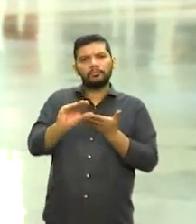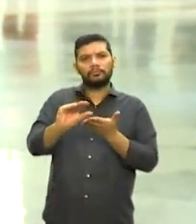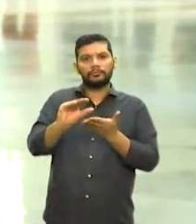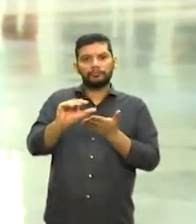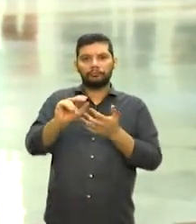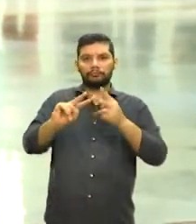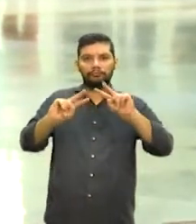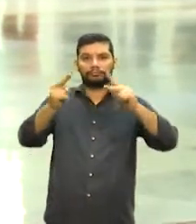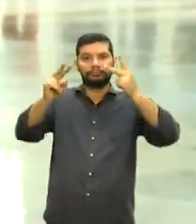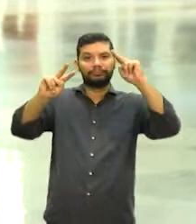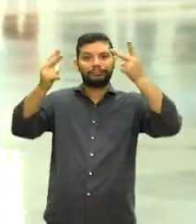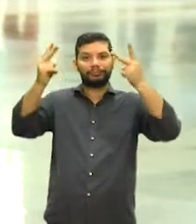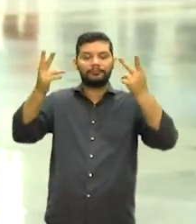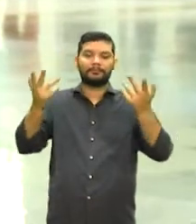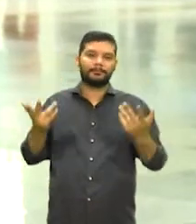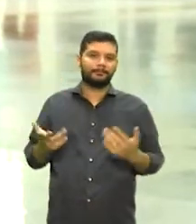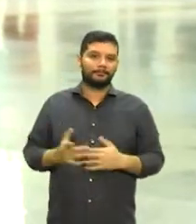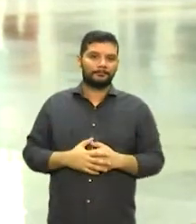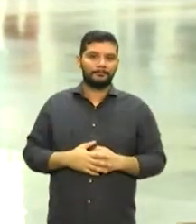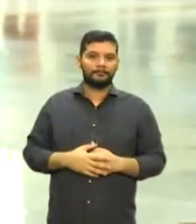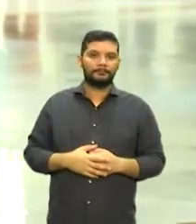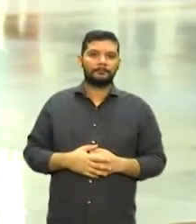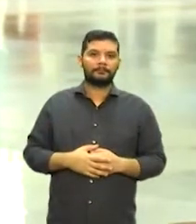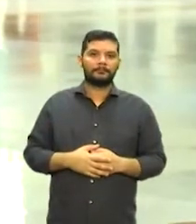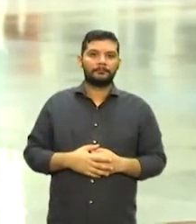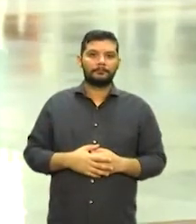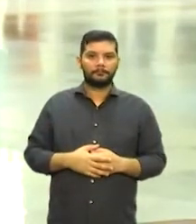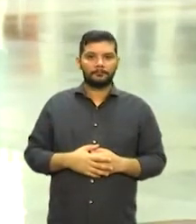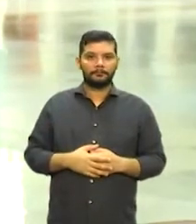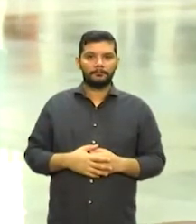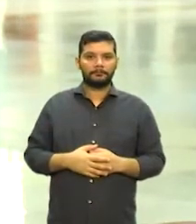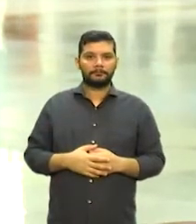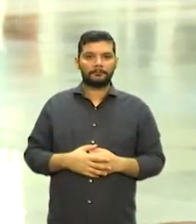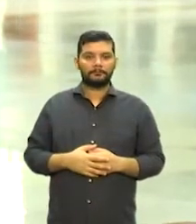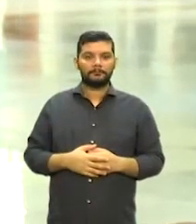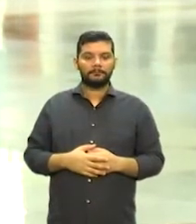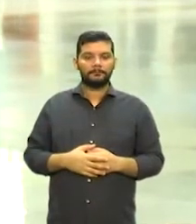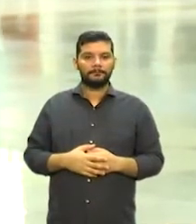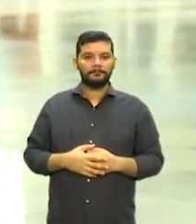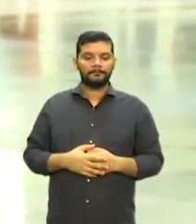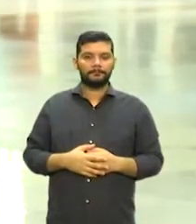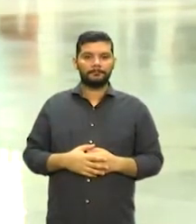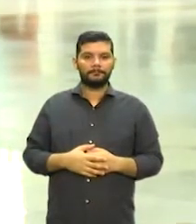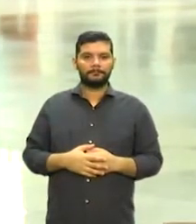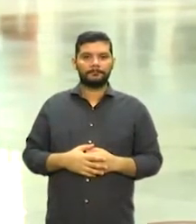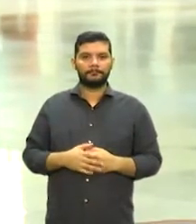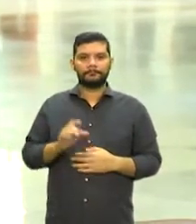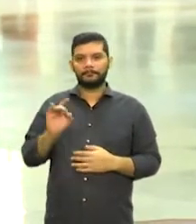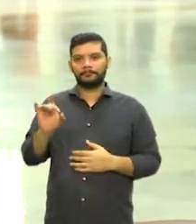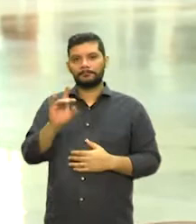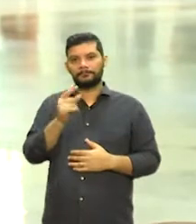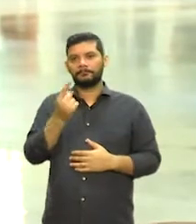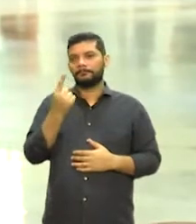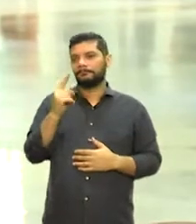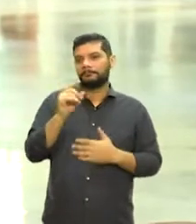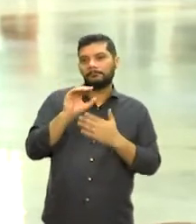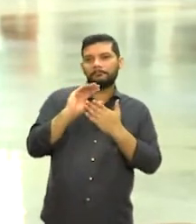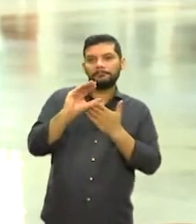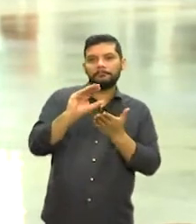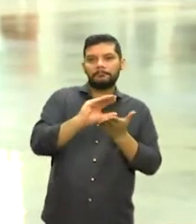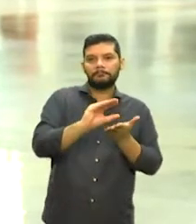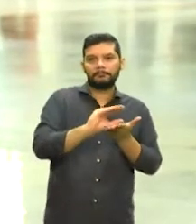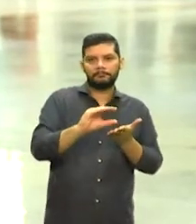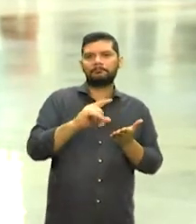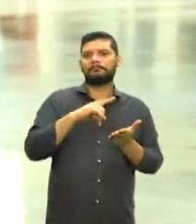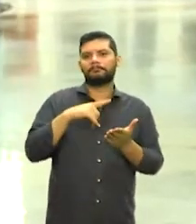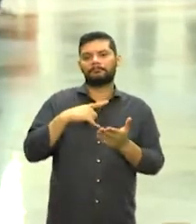em milhares, né? Cada real investido tem um